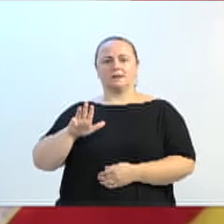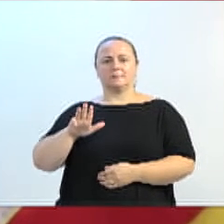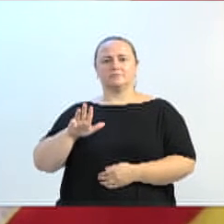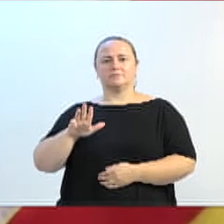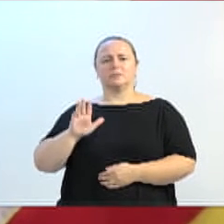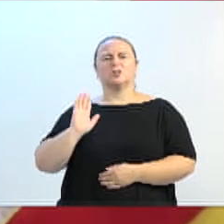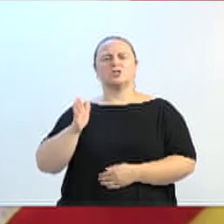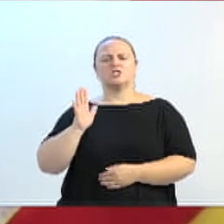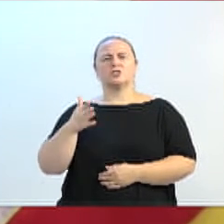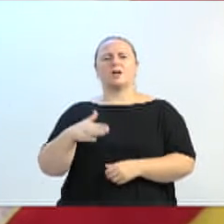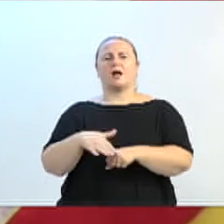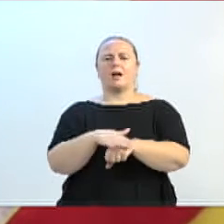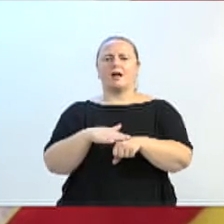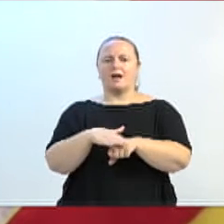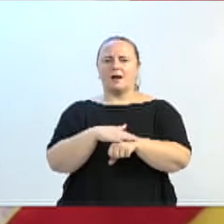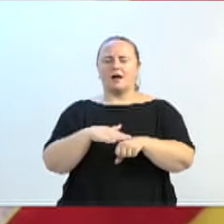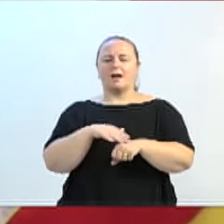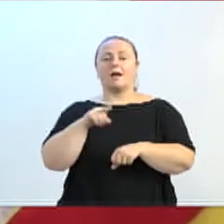atrás,